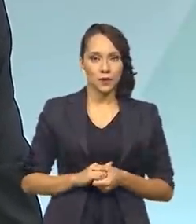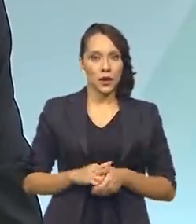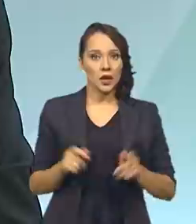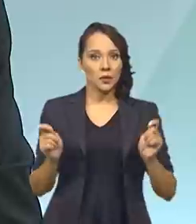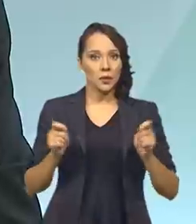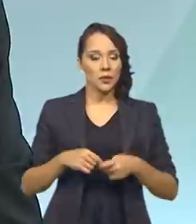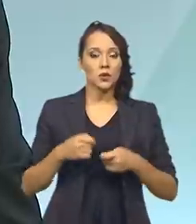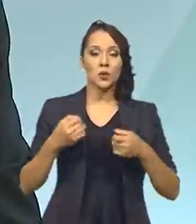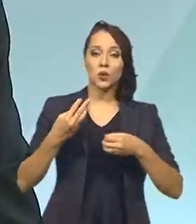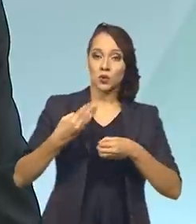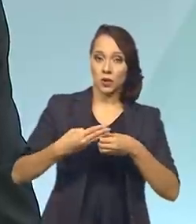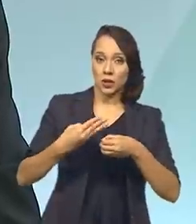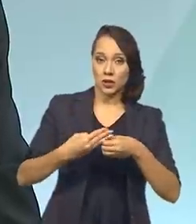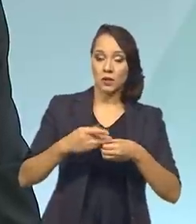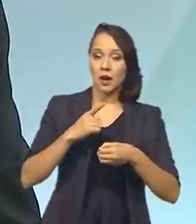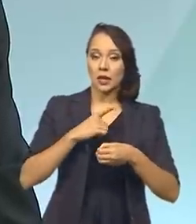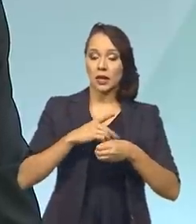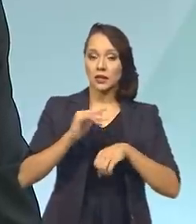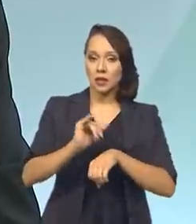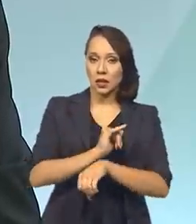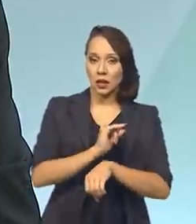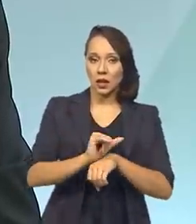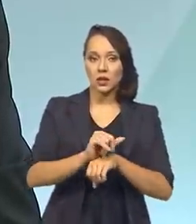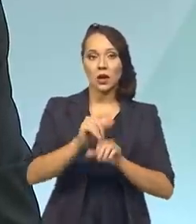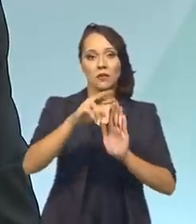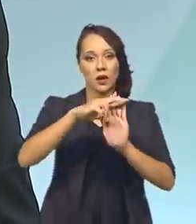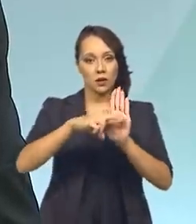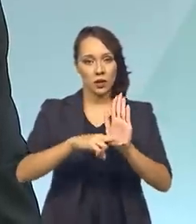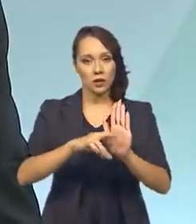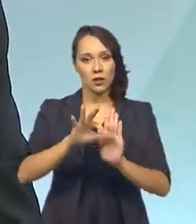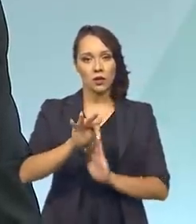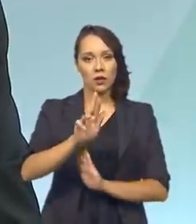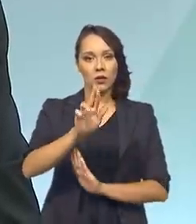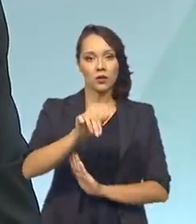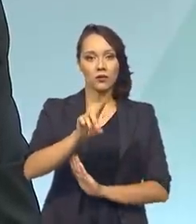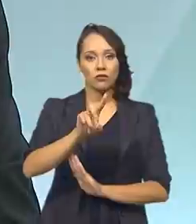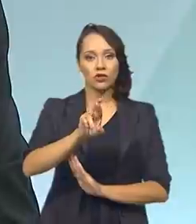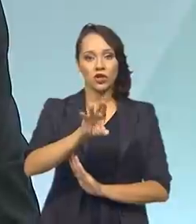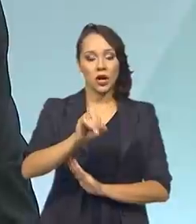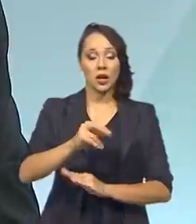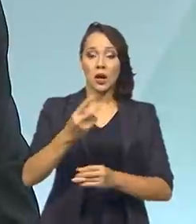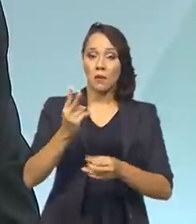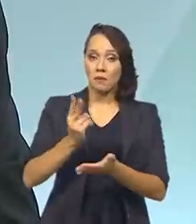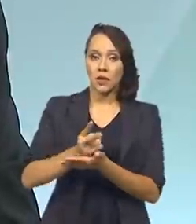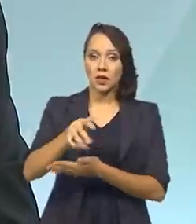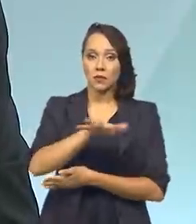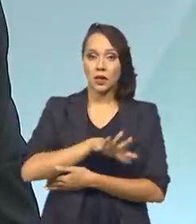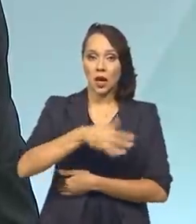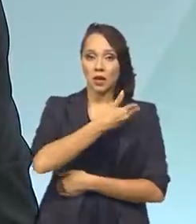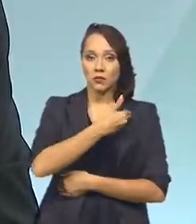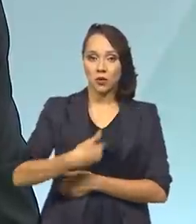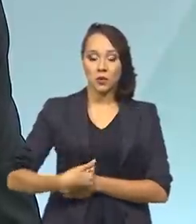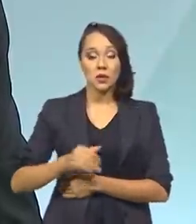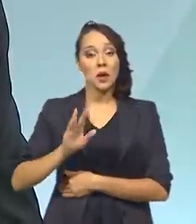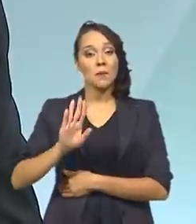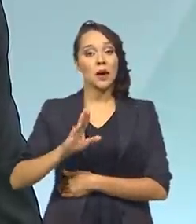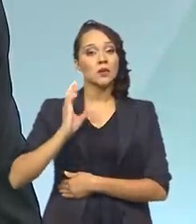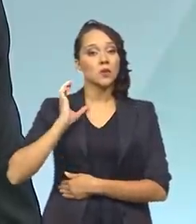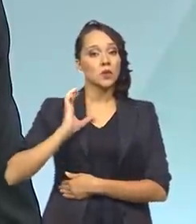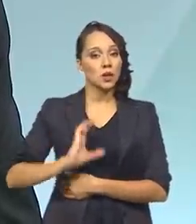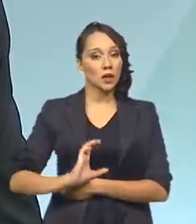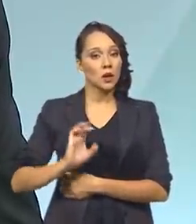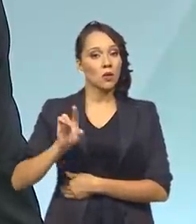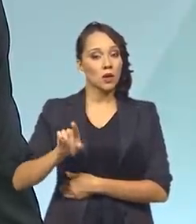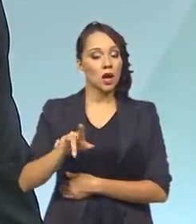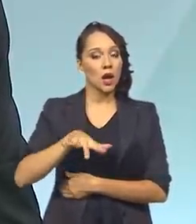que os municípios passassem a ter instrumentos para fazer regularização fundiária, mesmo em áreas públicas. Desde que o cidadão, que é